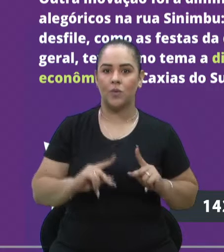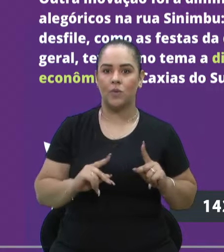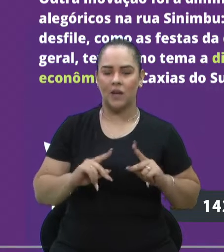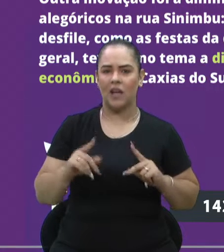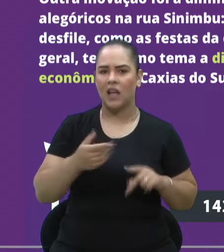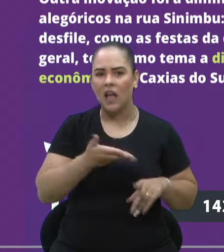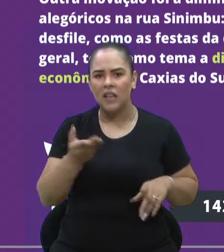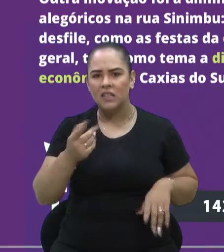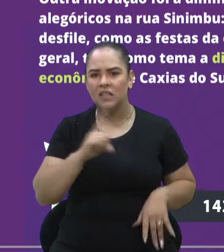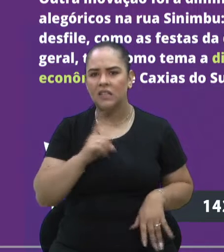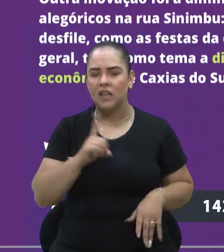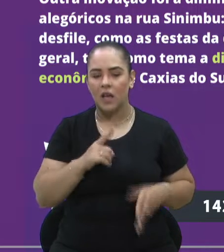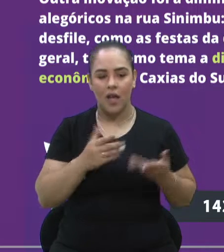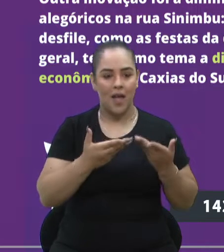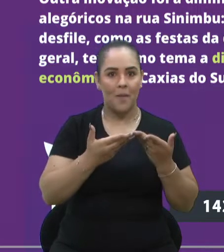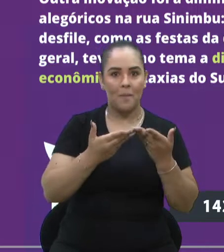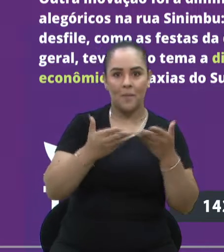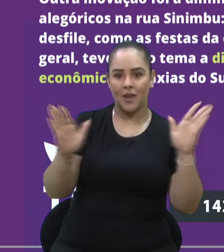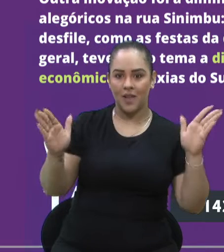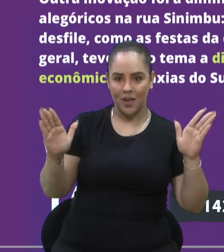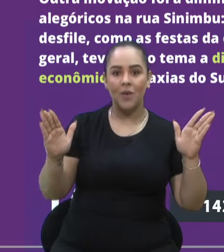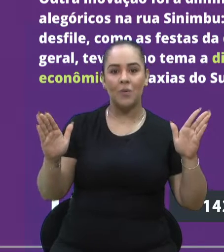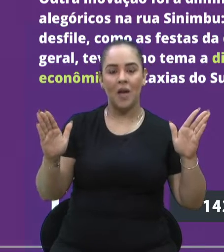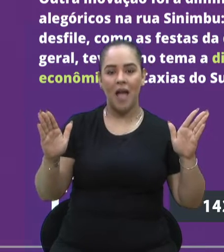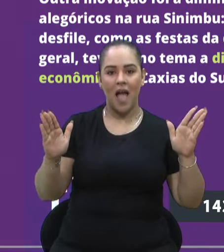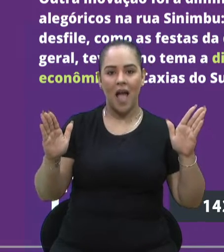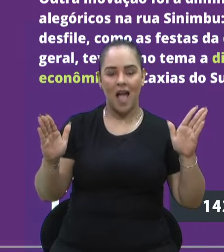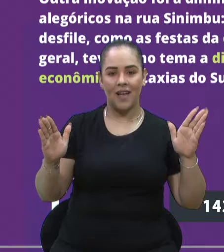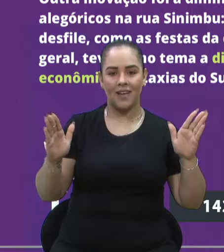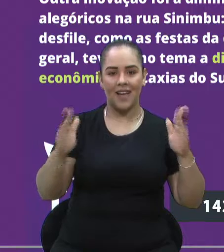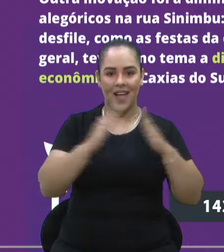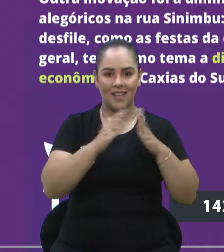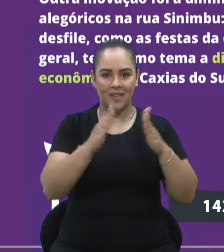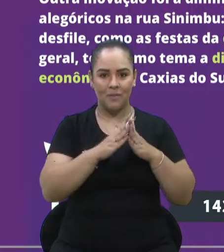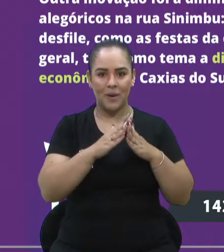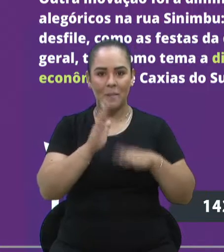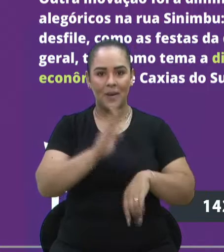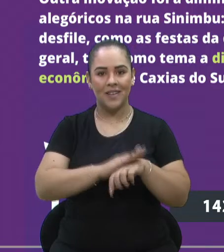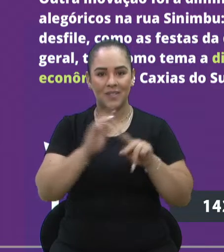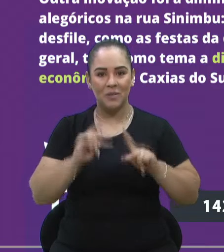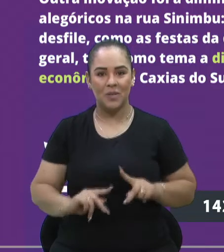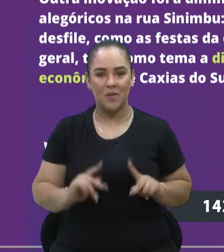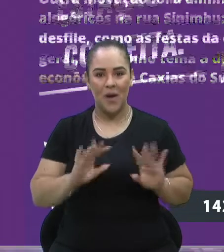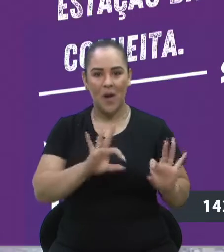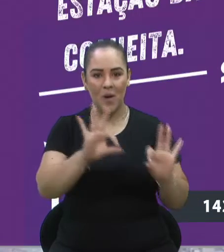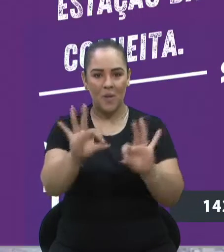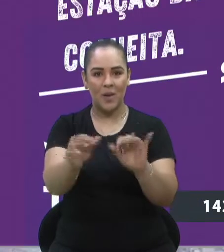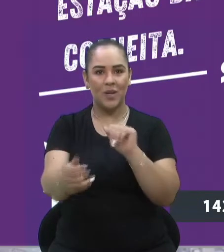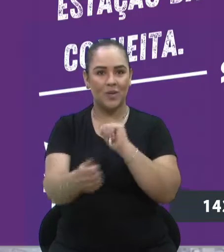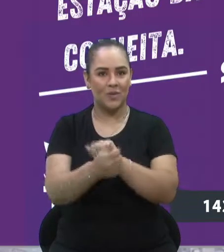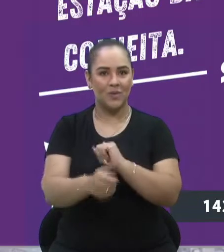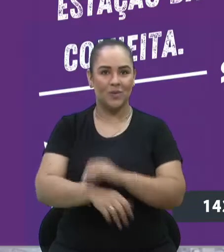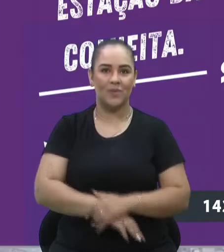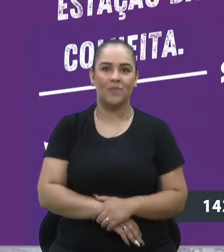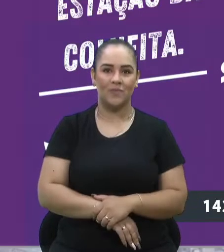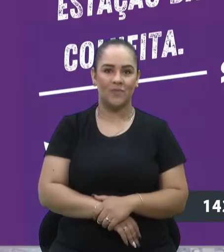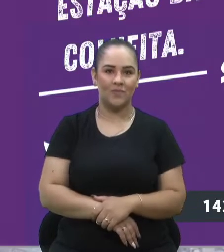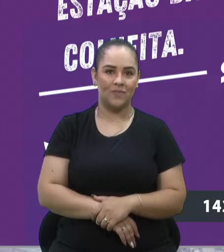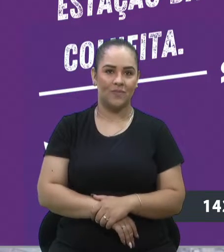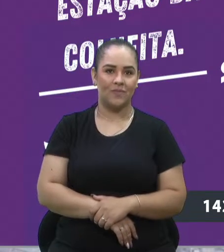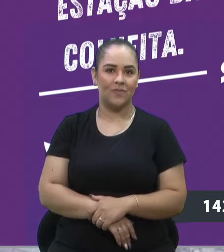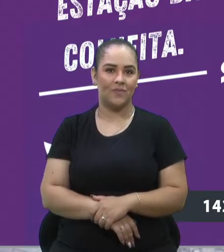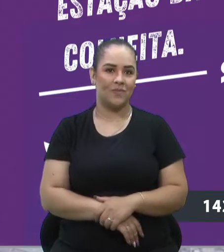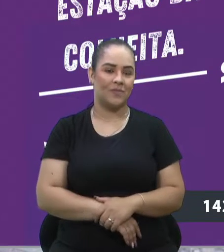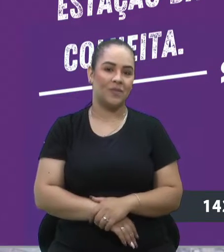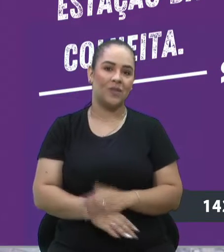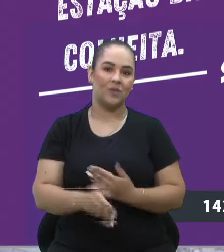que tinham, abriam as portas da sua casa para que outros pudessem acompanhar esse espetáculo junto. E tudo